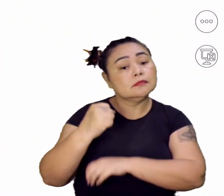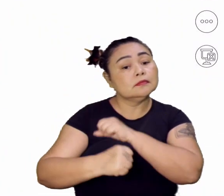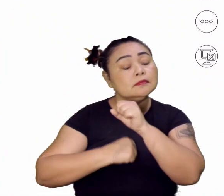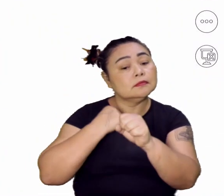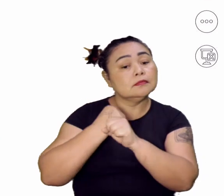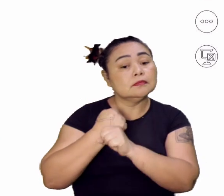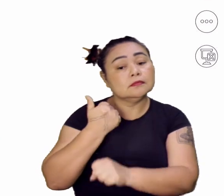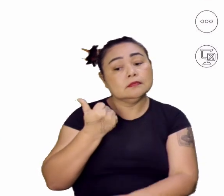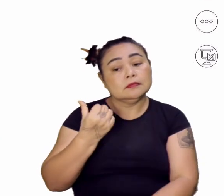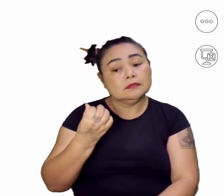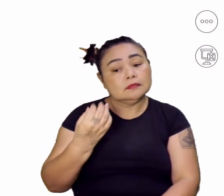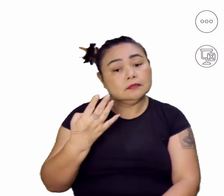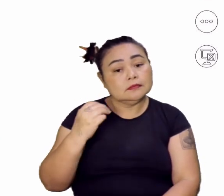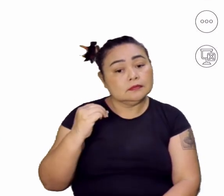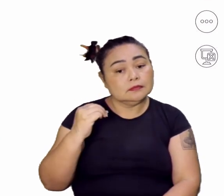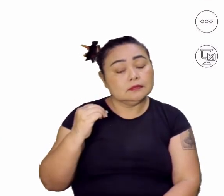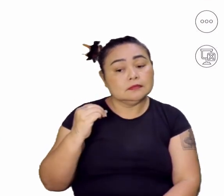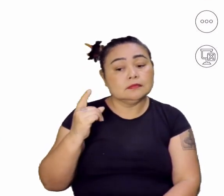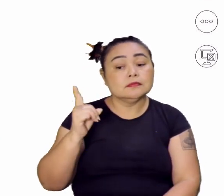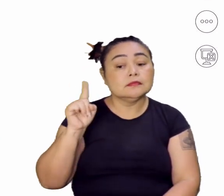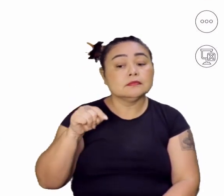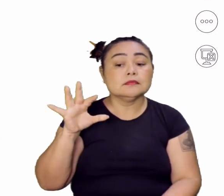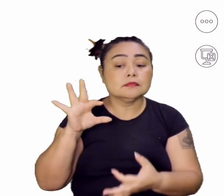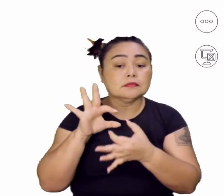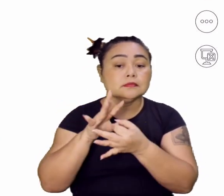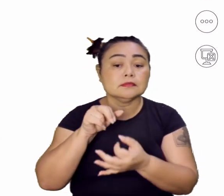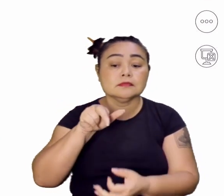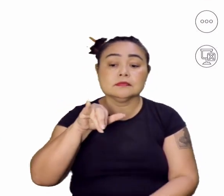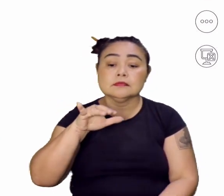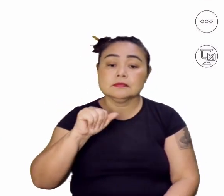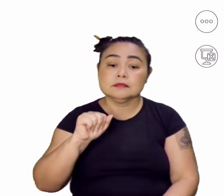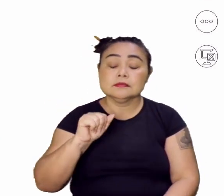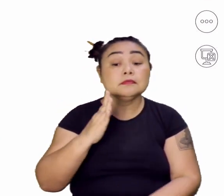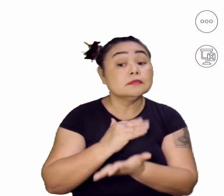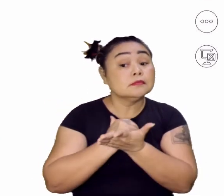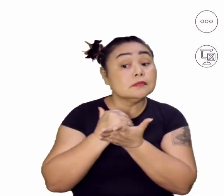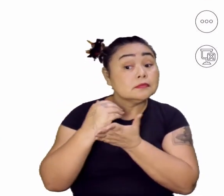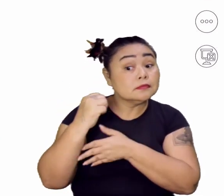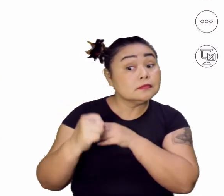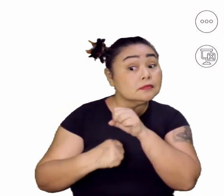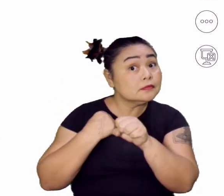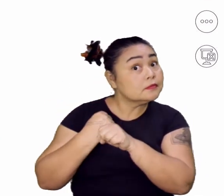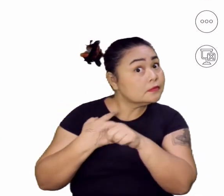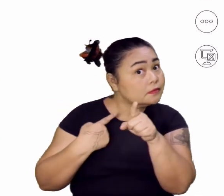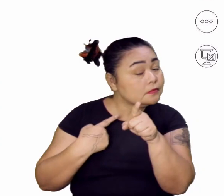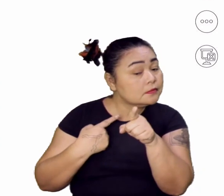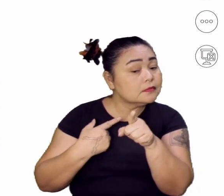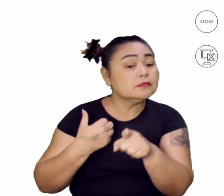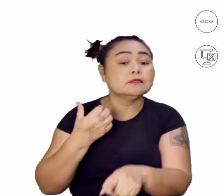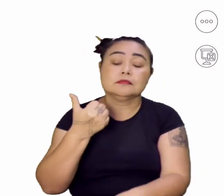União Ibérica tinha começado em que ano, Aluna? Lembra aí. Em que ano tinha começado? Em